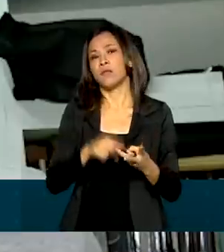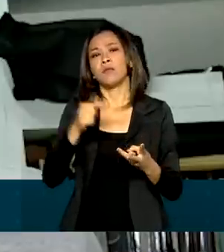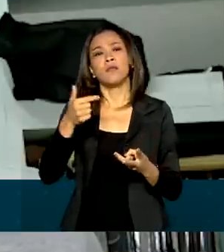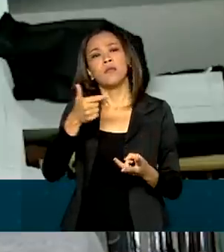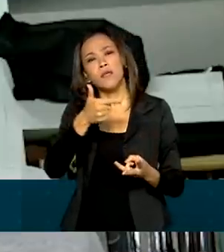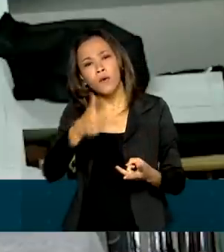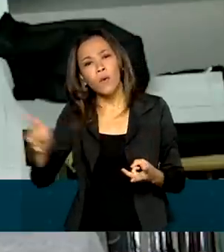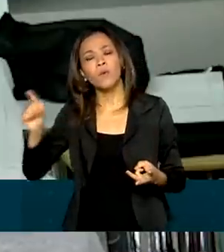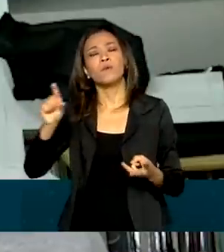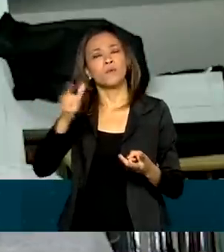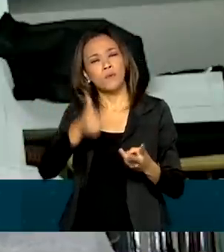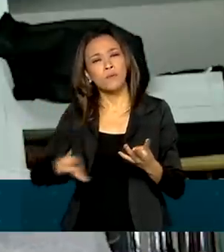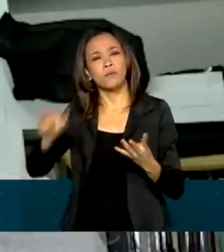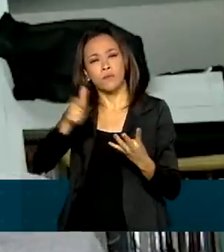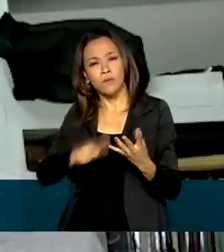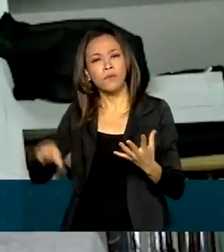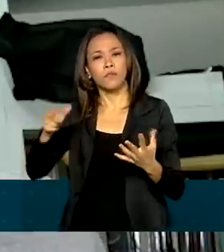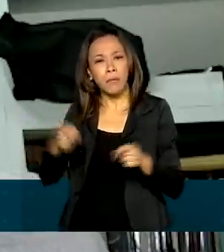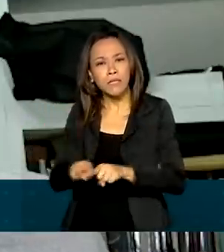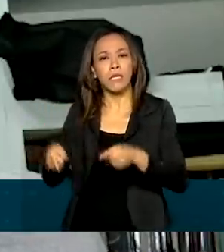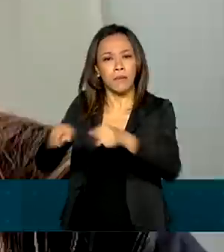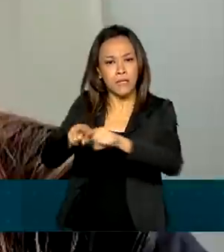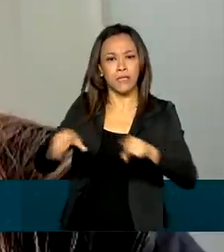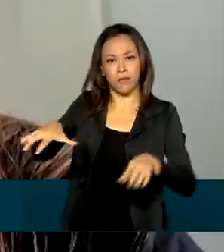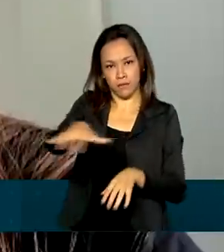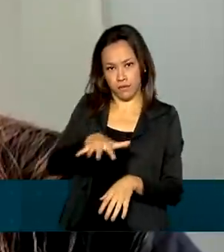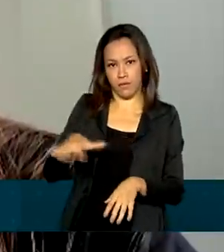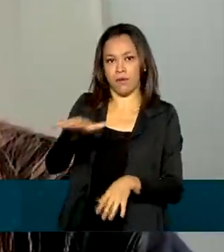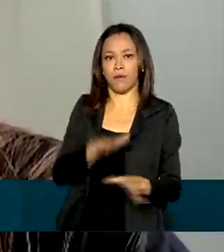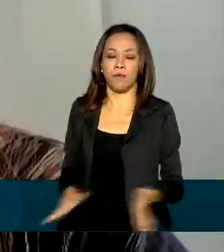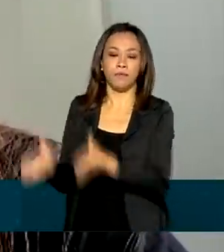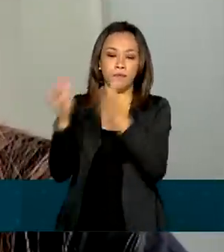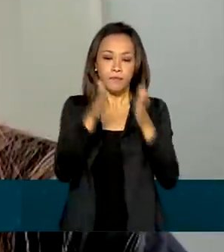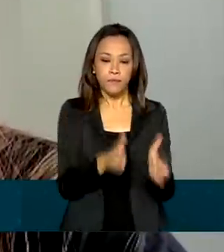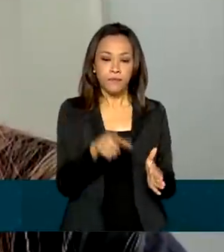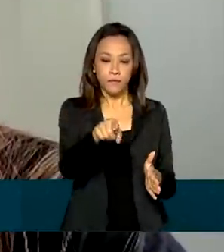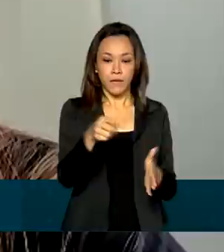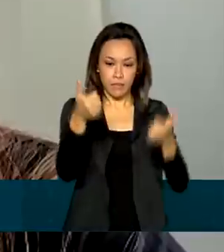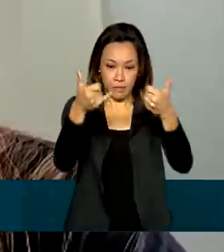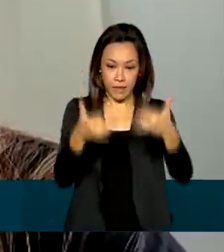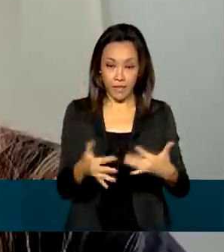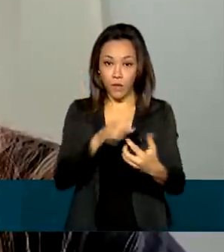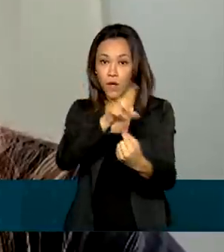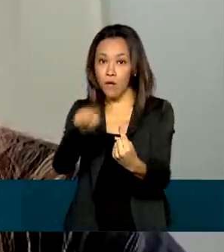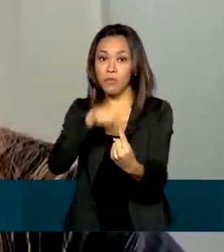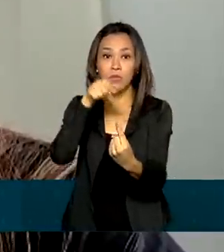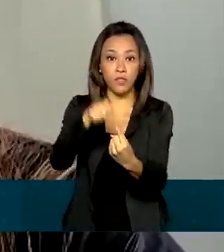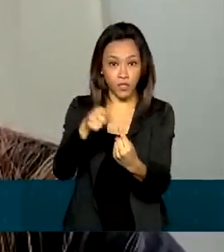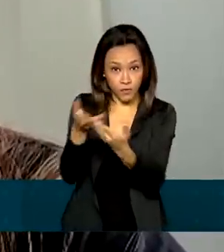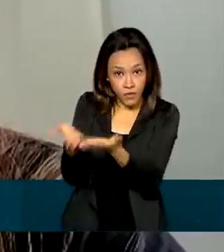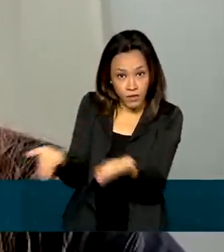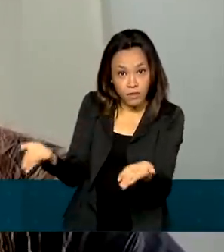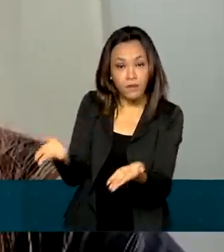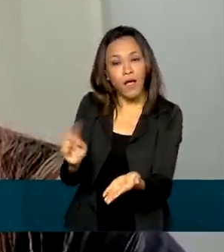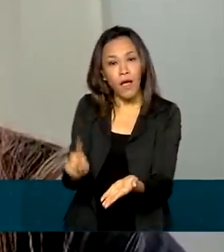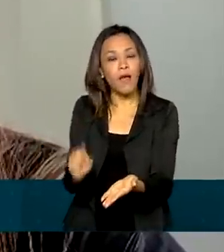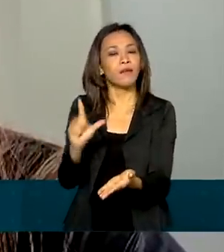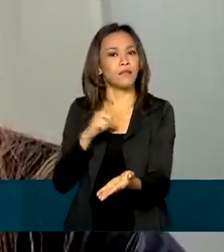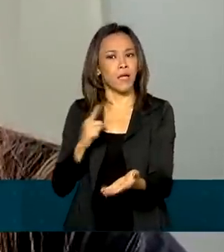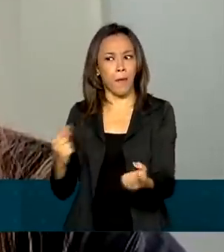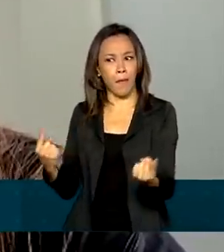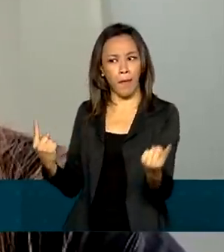IEF Sertão e outras parceiras da região. O objetivo é que com essas soluções aumente a